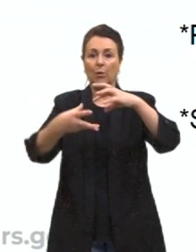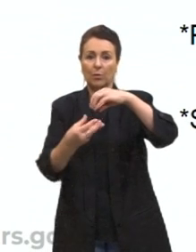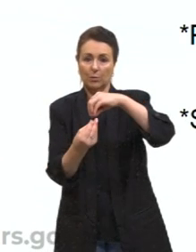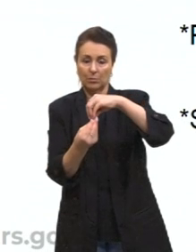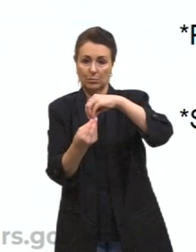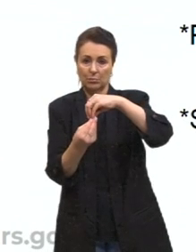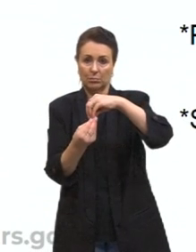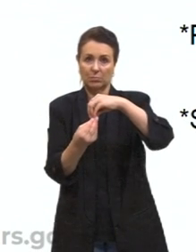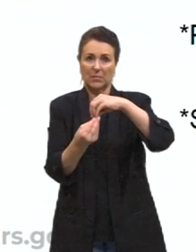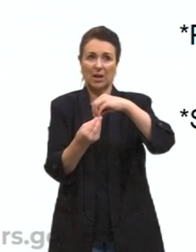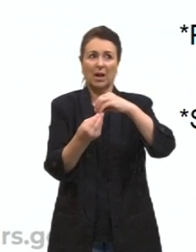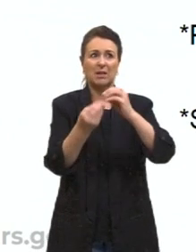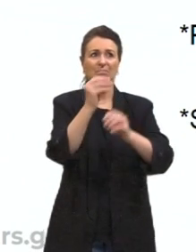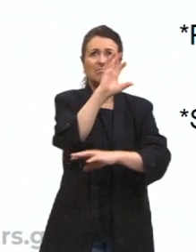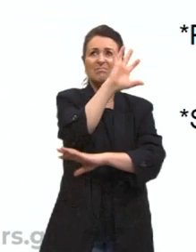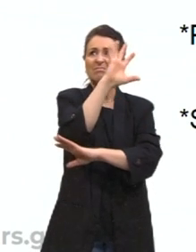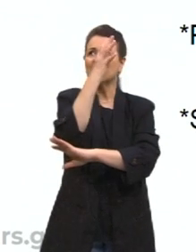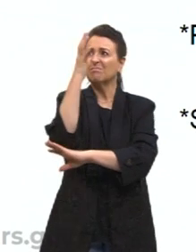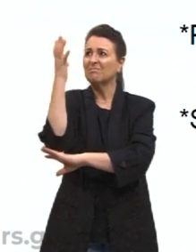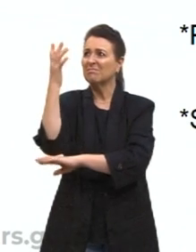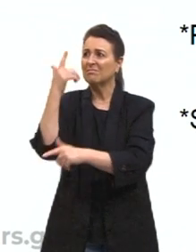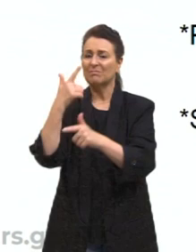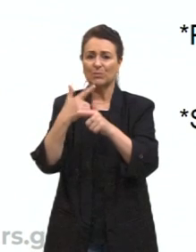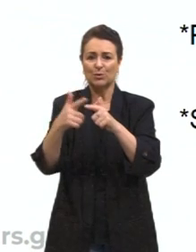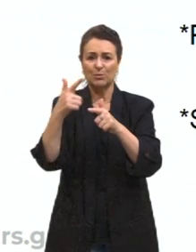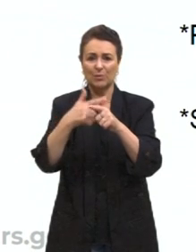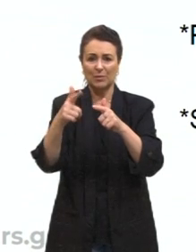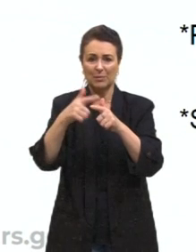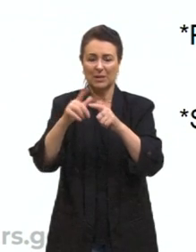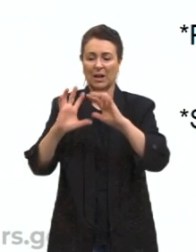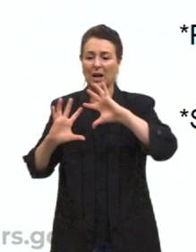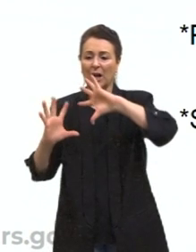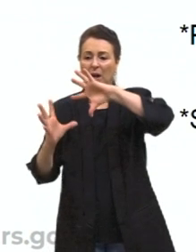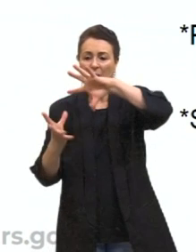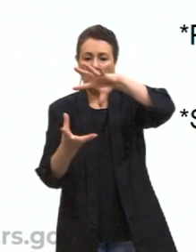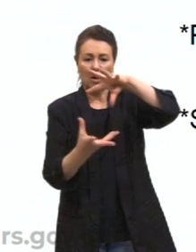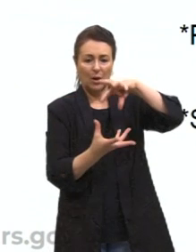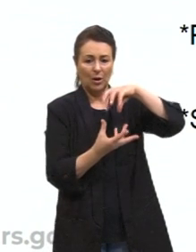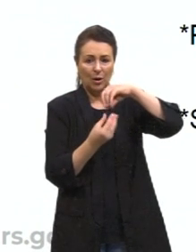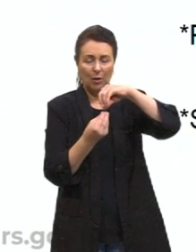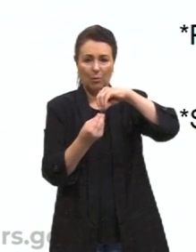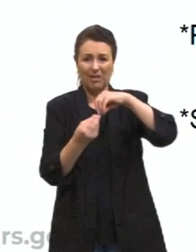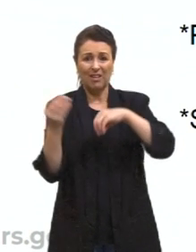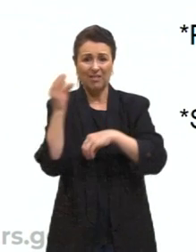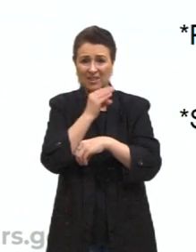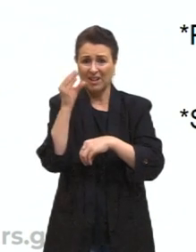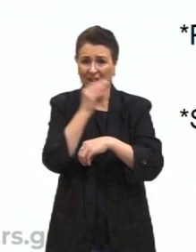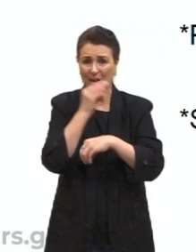ambiente, a questão ambiental. A globalização acelera esse processo.